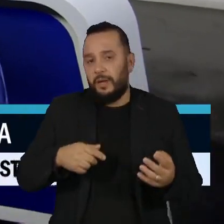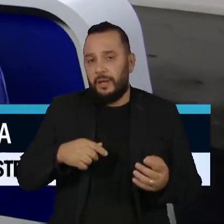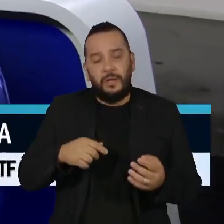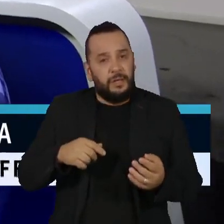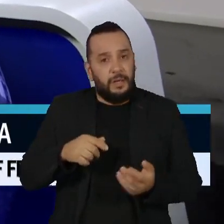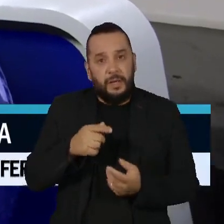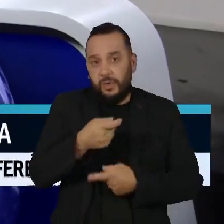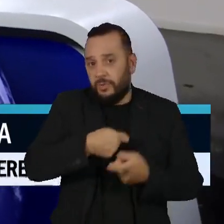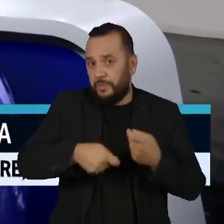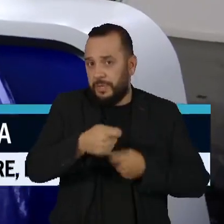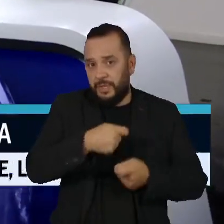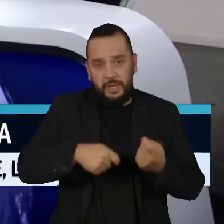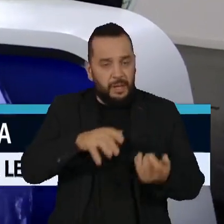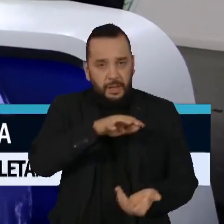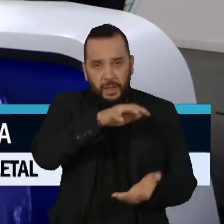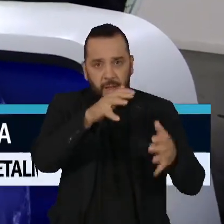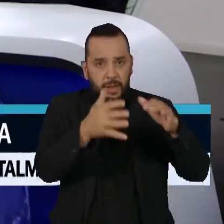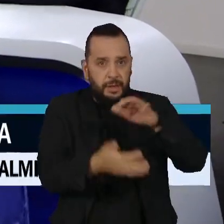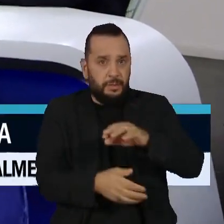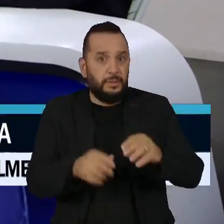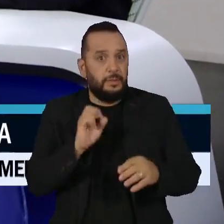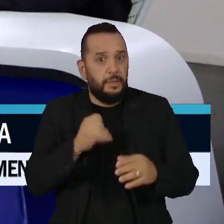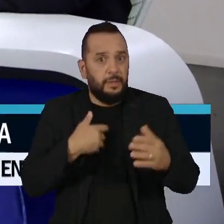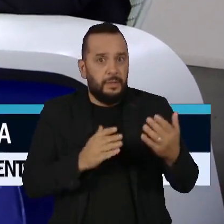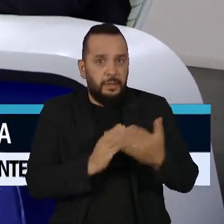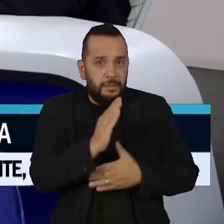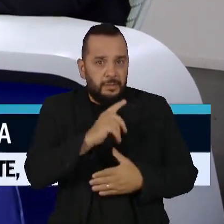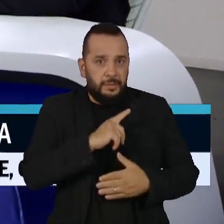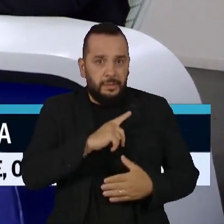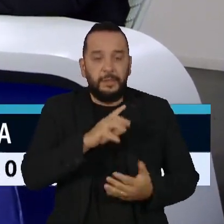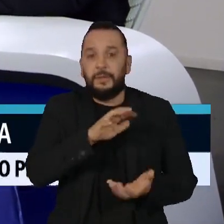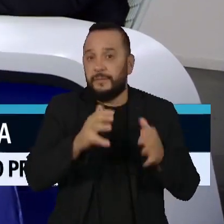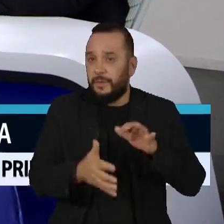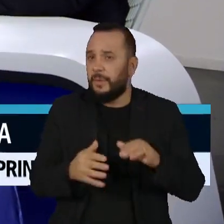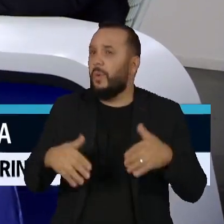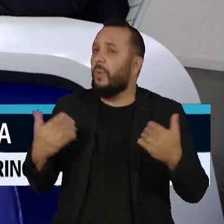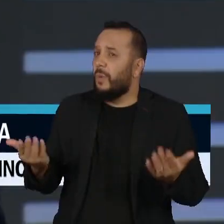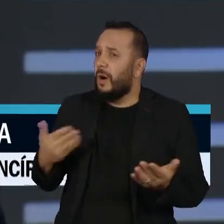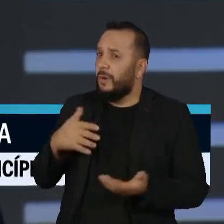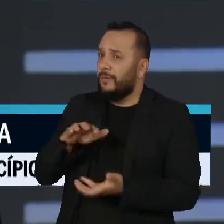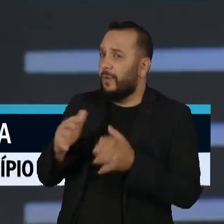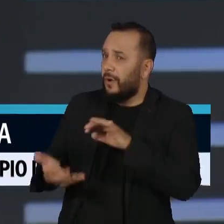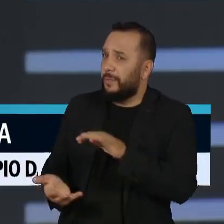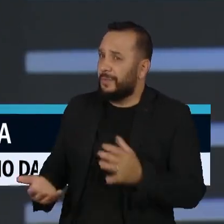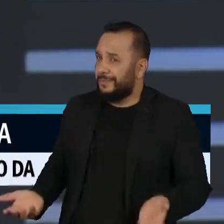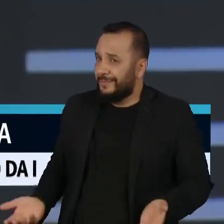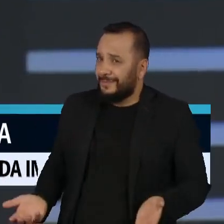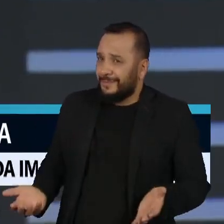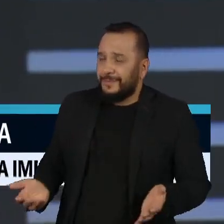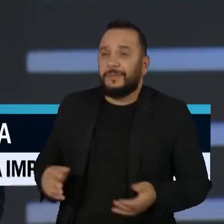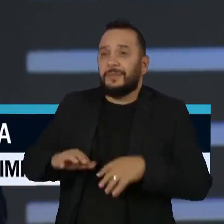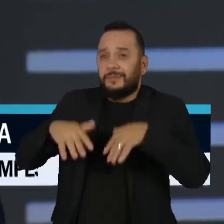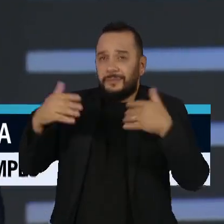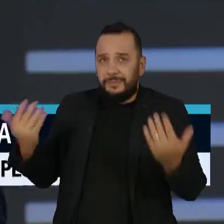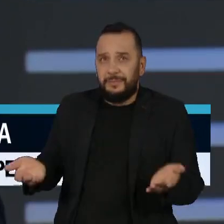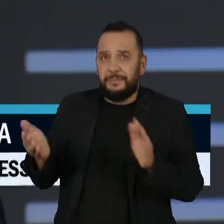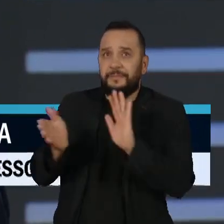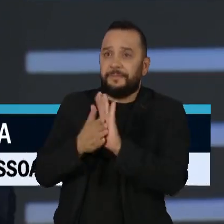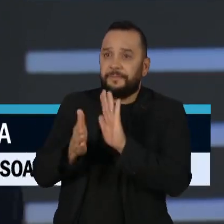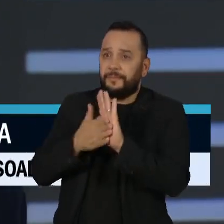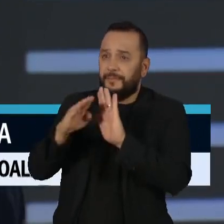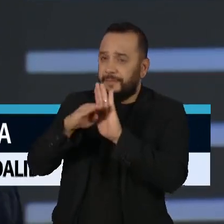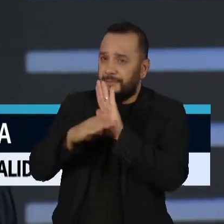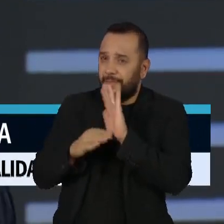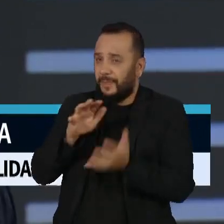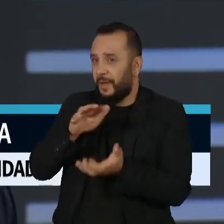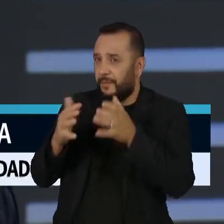aprovação da reforma. Você concorda? Qual reforma? Essa é a pergunta. Qual é a proposta da reforma tributária?